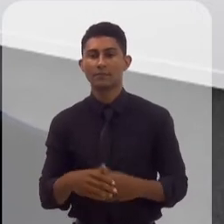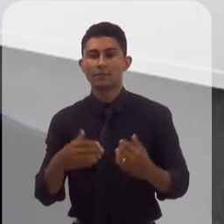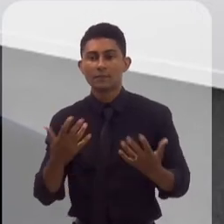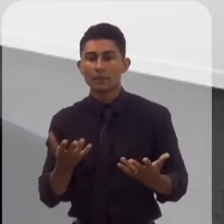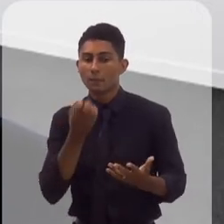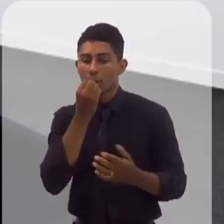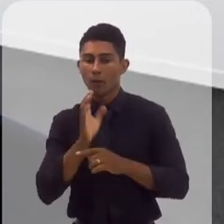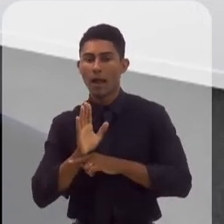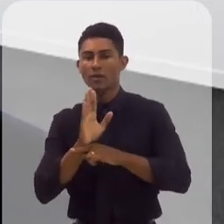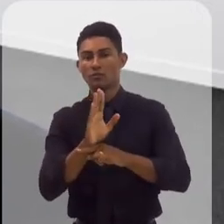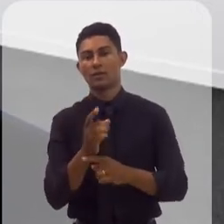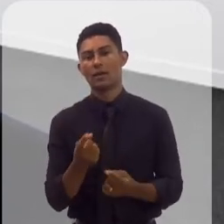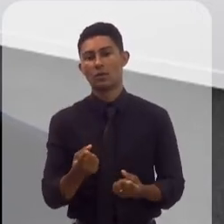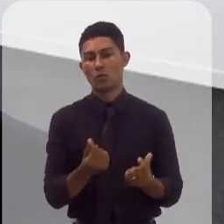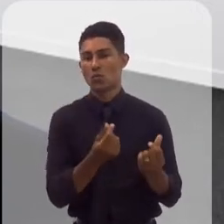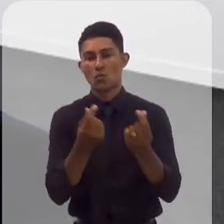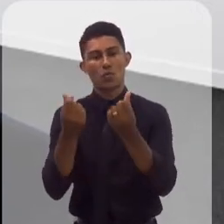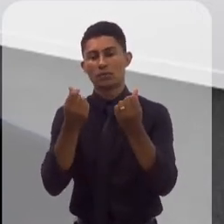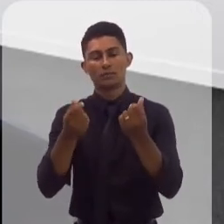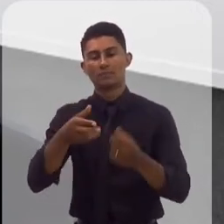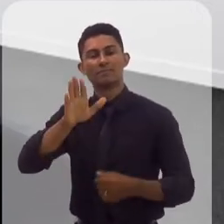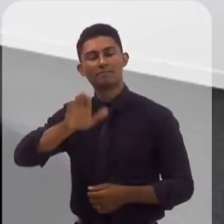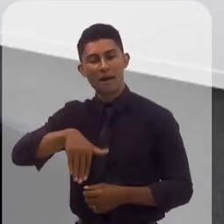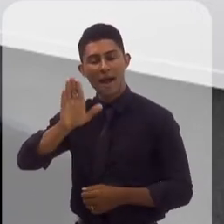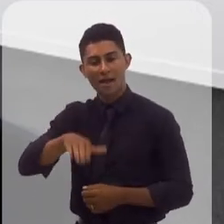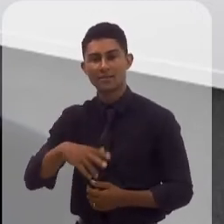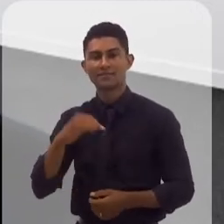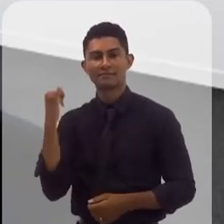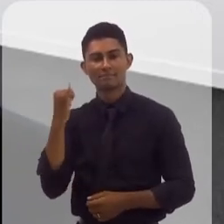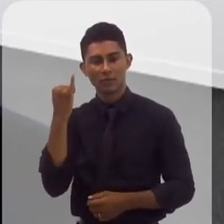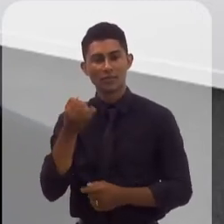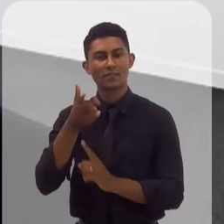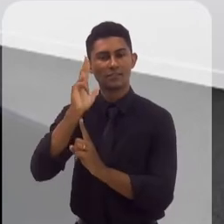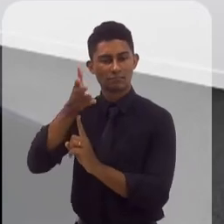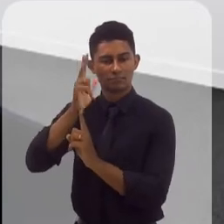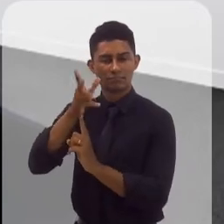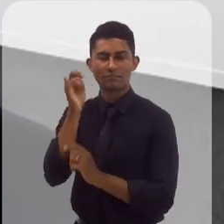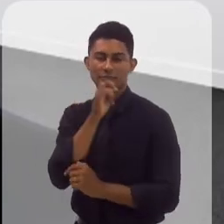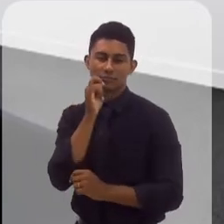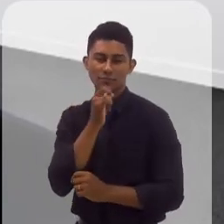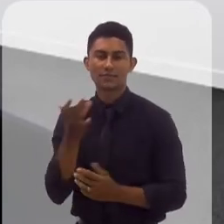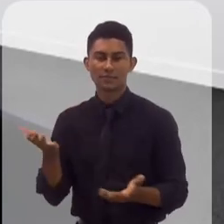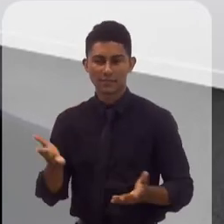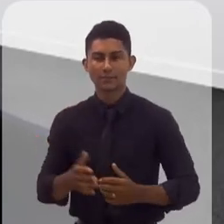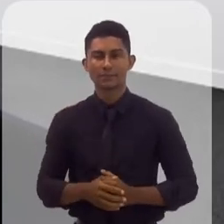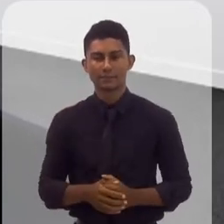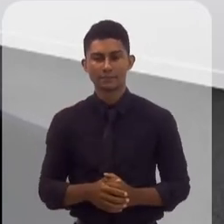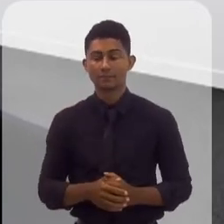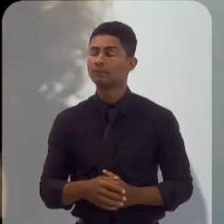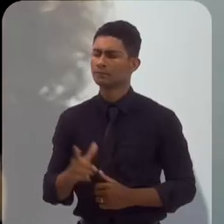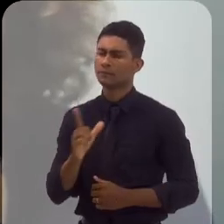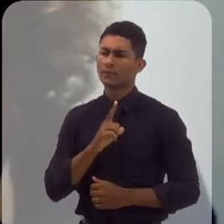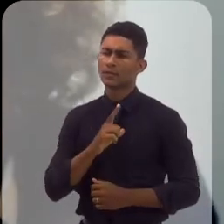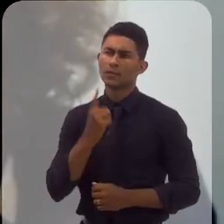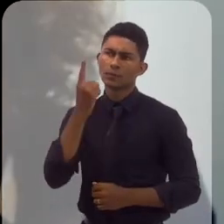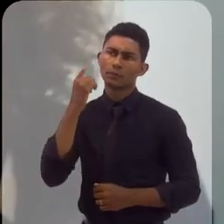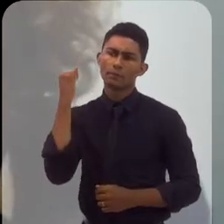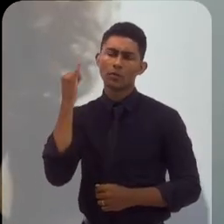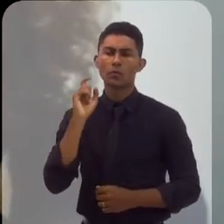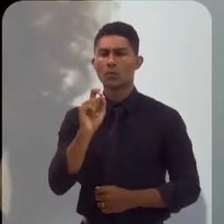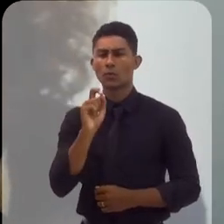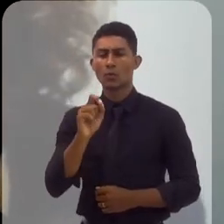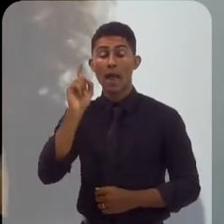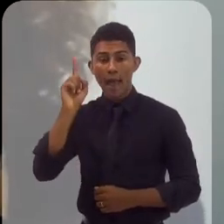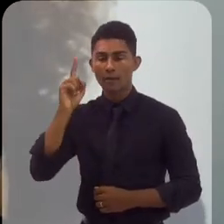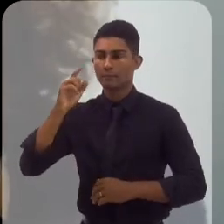ajudar nessa, de novo, a redução de custos que vai ser tão importante para as eólicas offshore. Mas tem um ponto importante